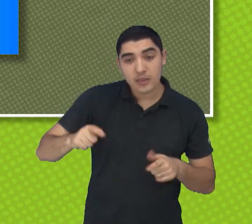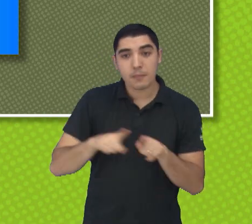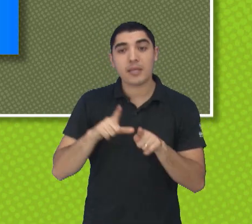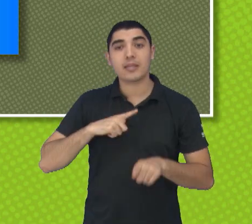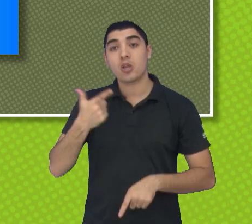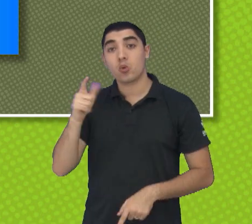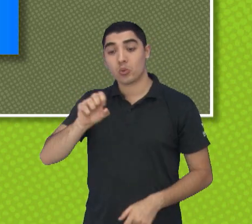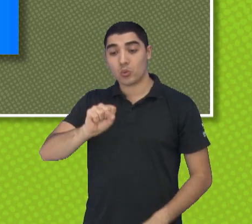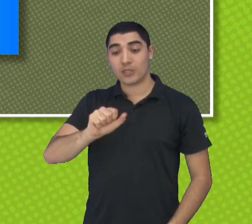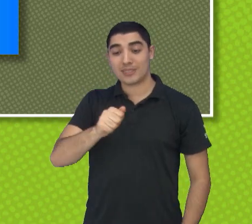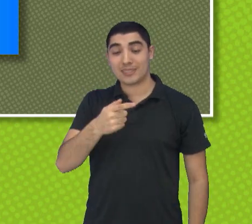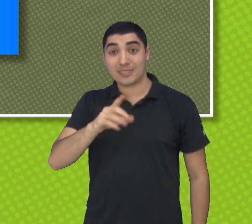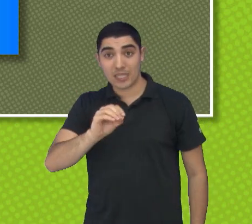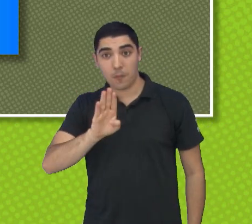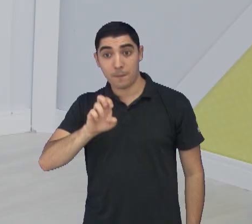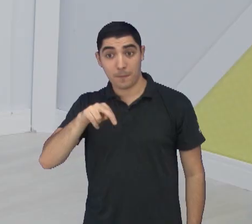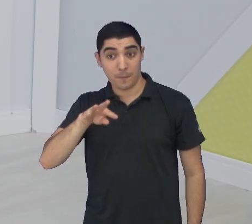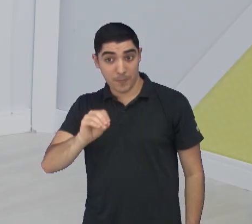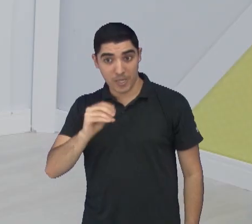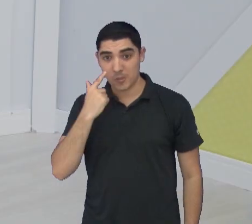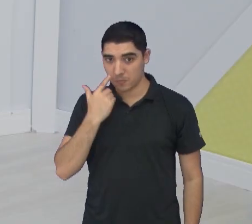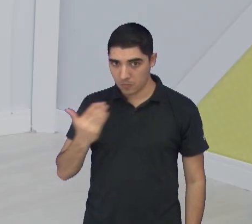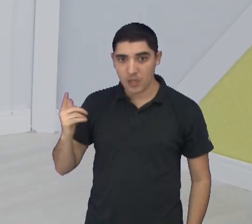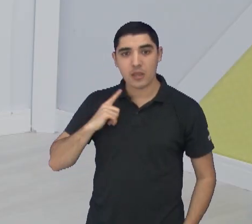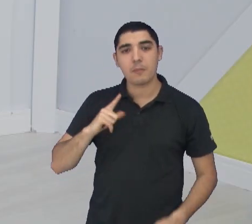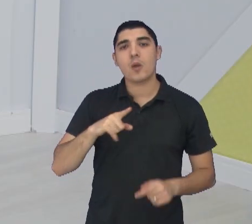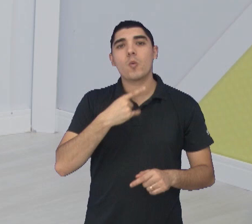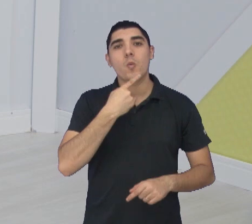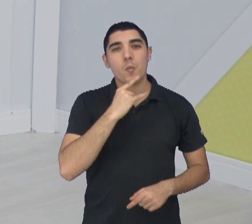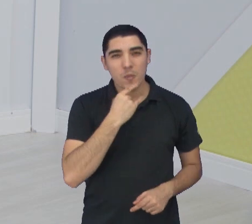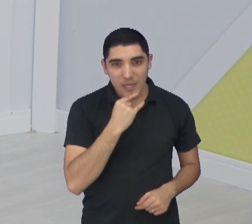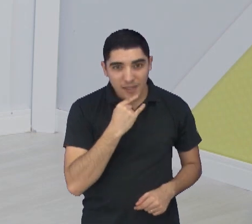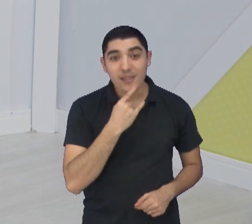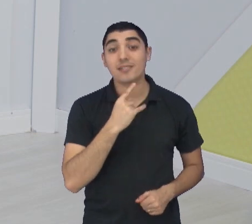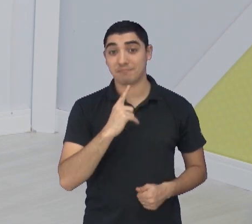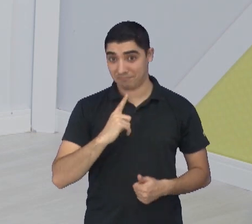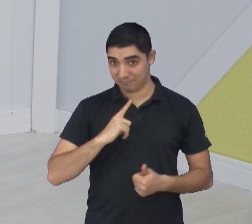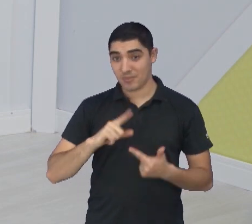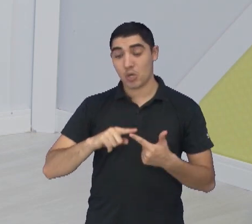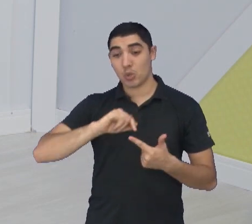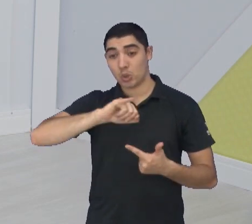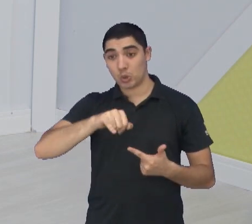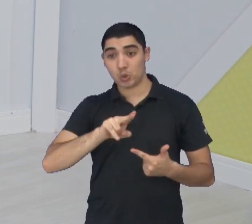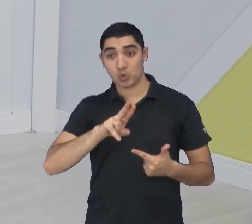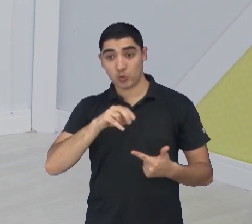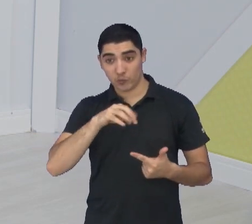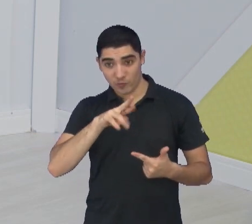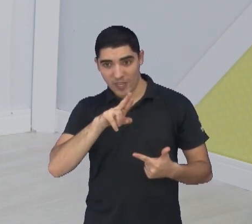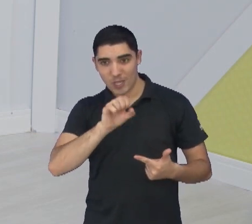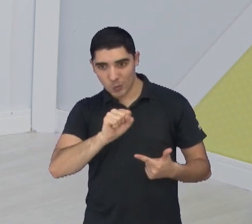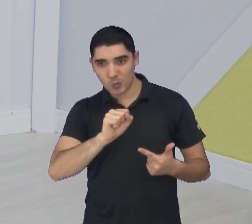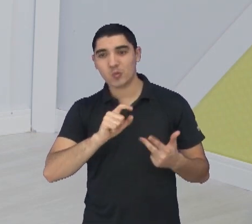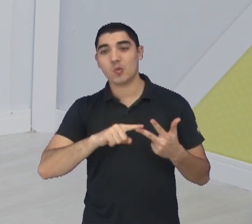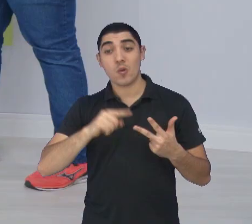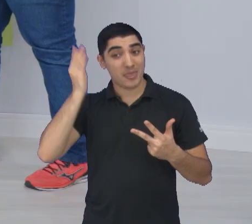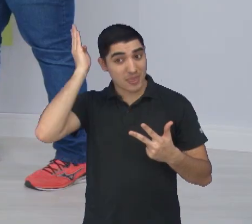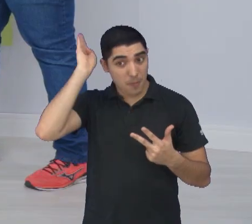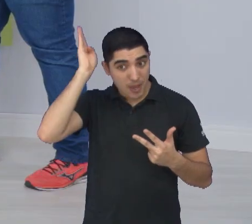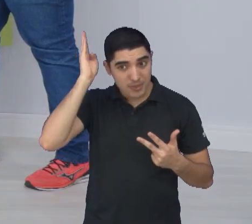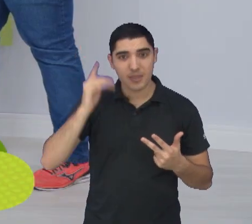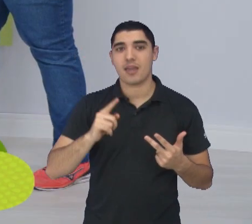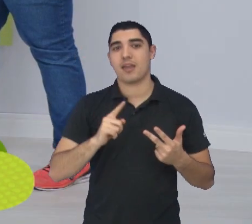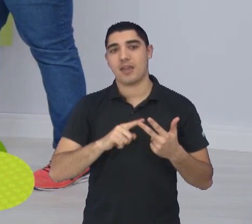também, que sempre vem forte. Vários times de tradição. 15 de Piracicaba, Juventus, o Taubaté. Fora esses, né? É. O Taubaté, que é o adversário direto do São José.